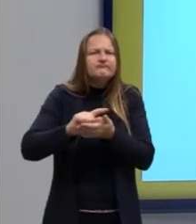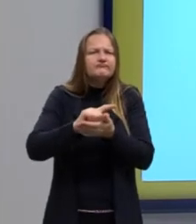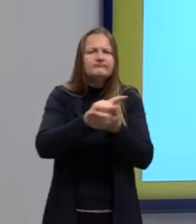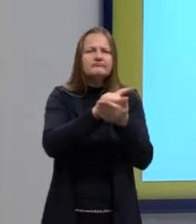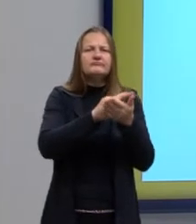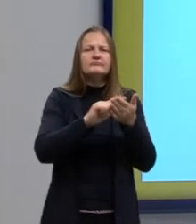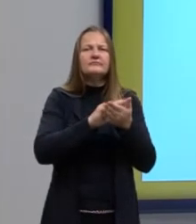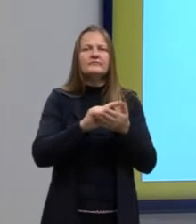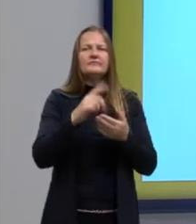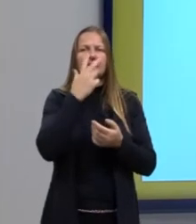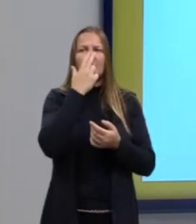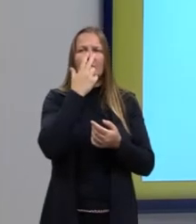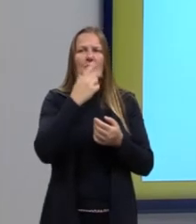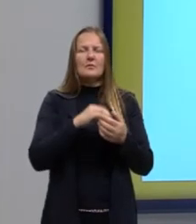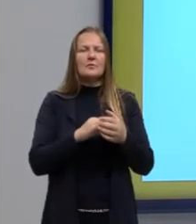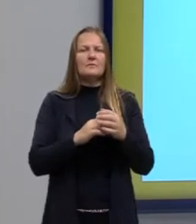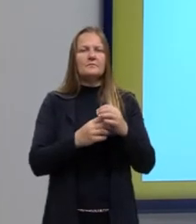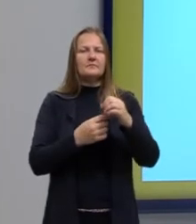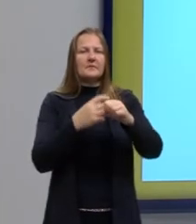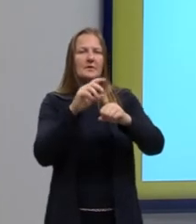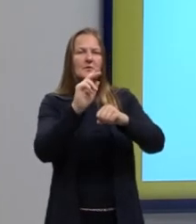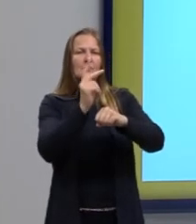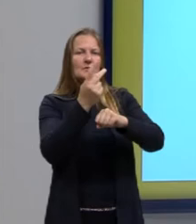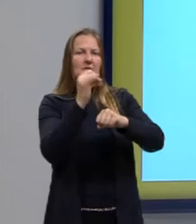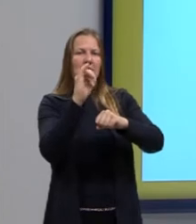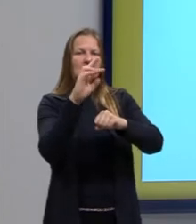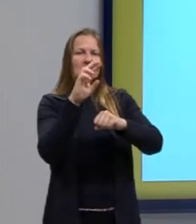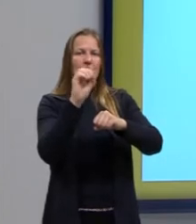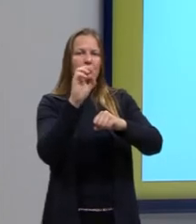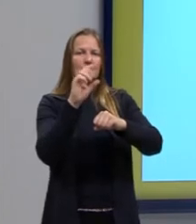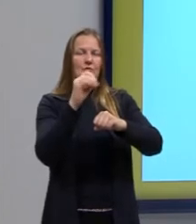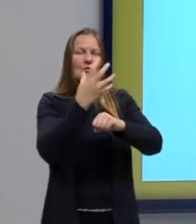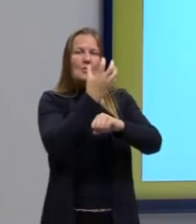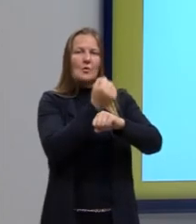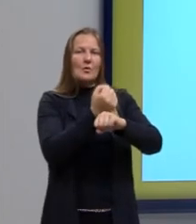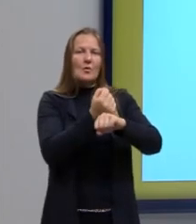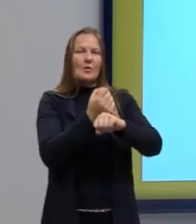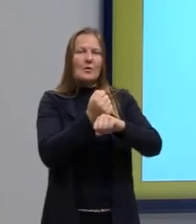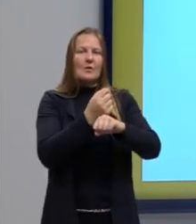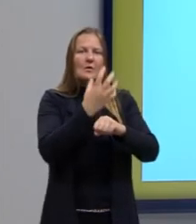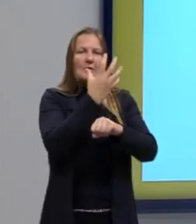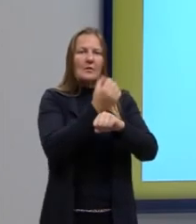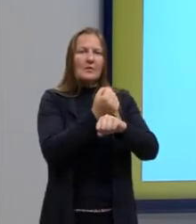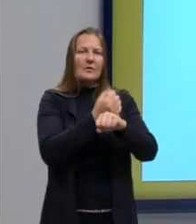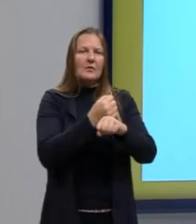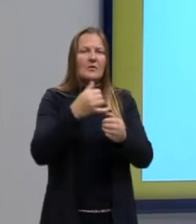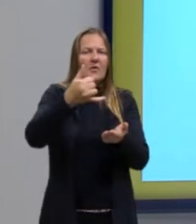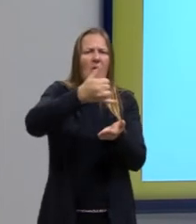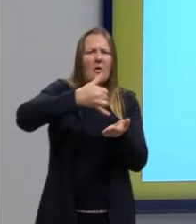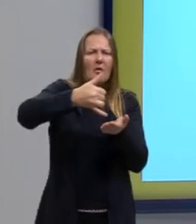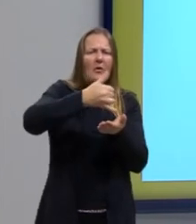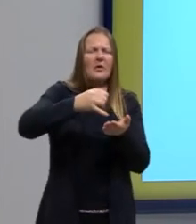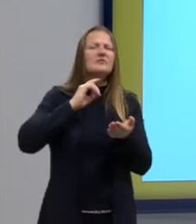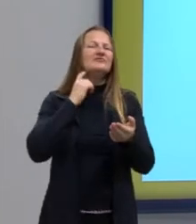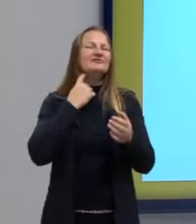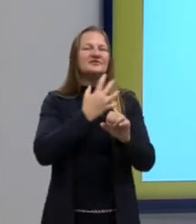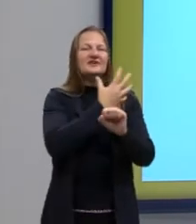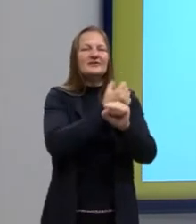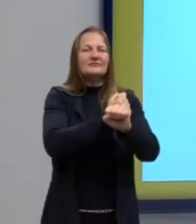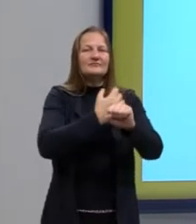Com a cauda, então, hidrofóbica, sendo atraída por substâncias como óleo ou sujeira.